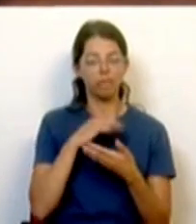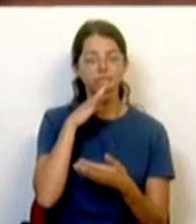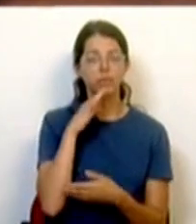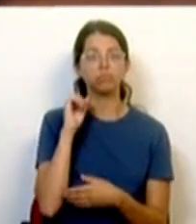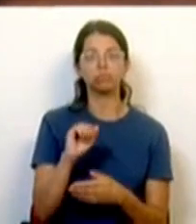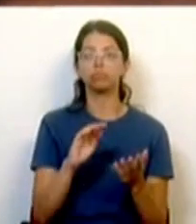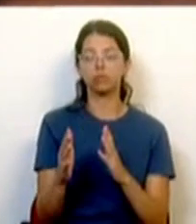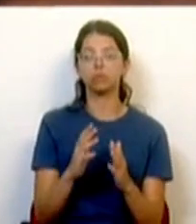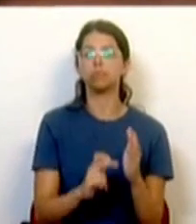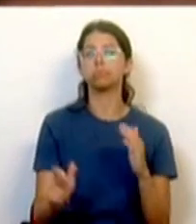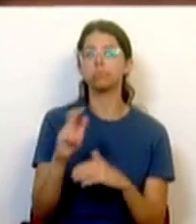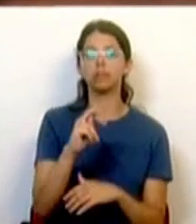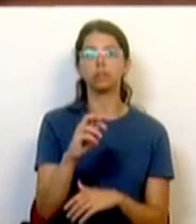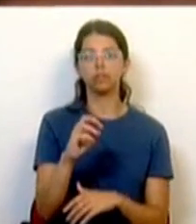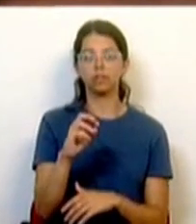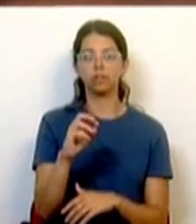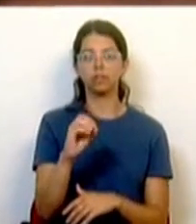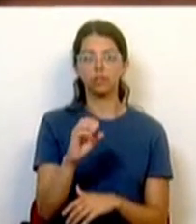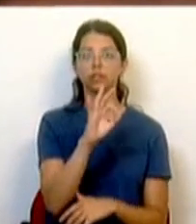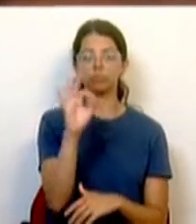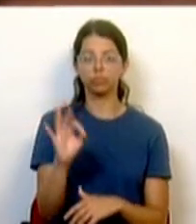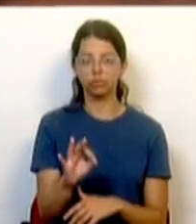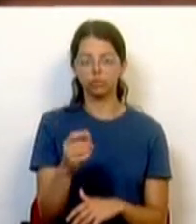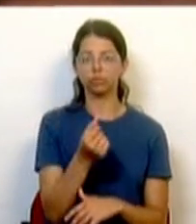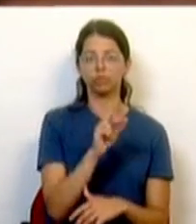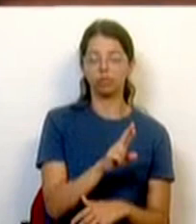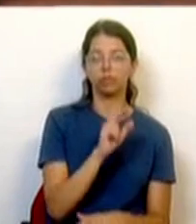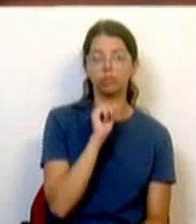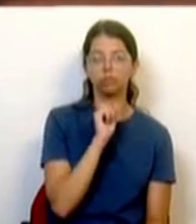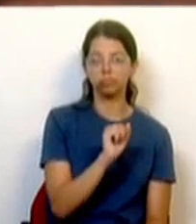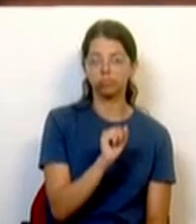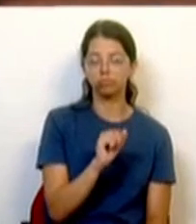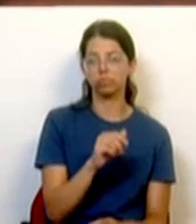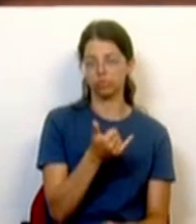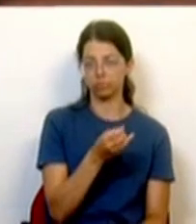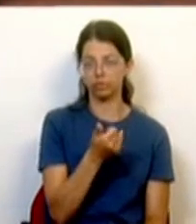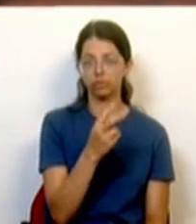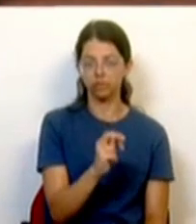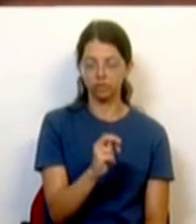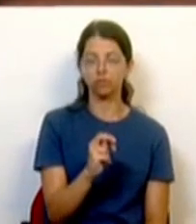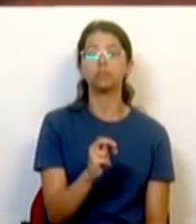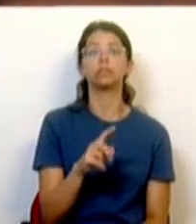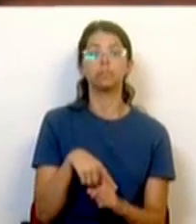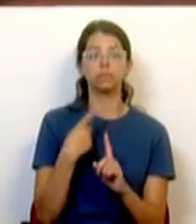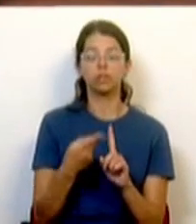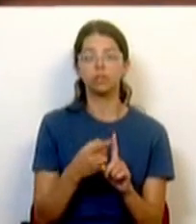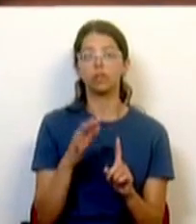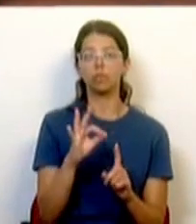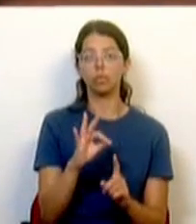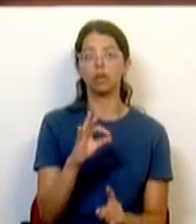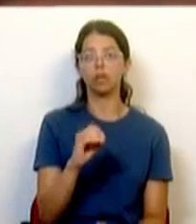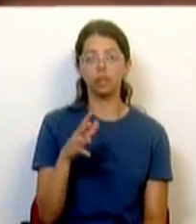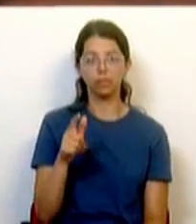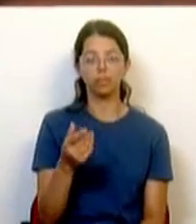com aumento de 30% do valor pago este ano e este ano também a chegar a mais 40 mil